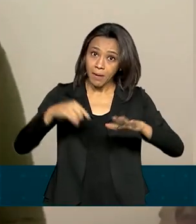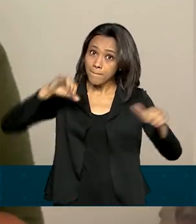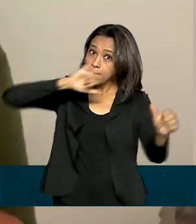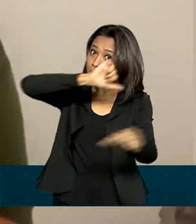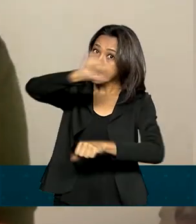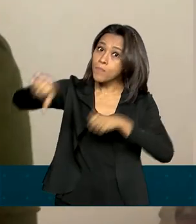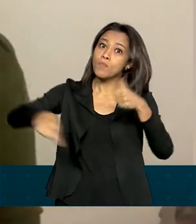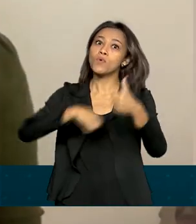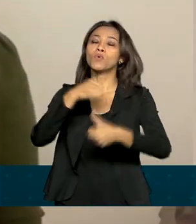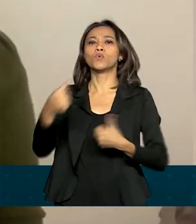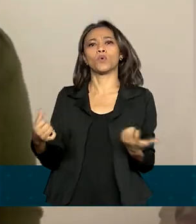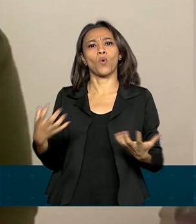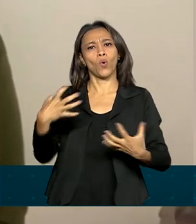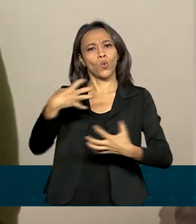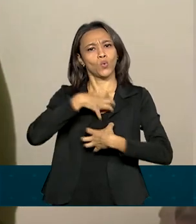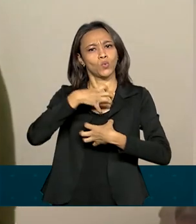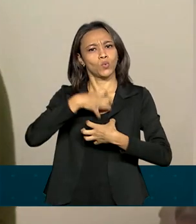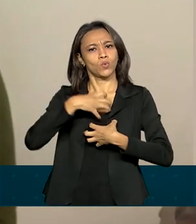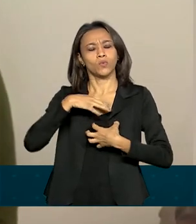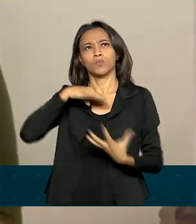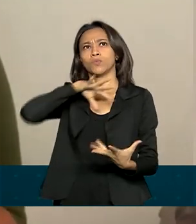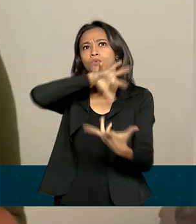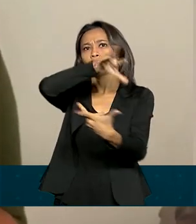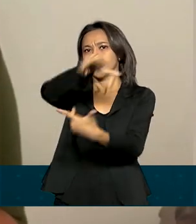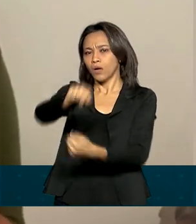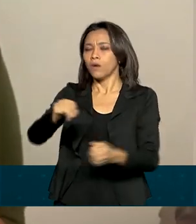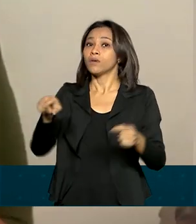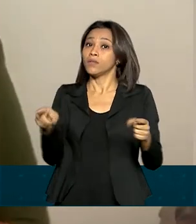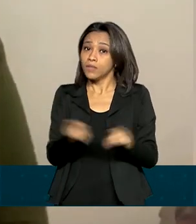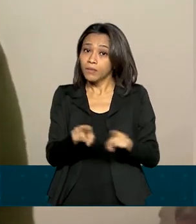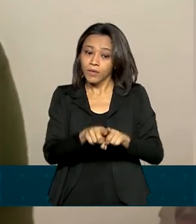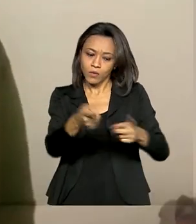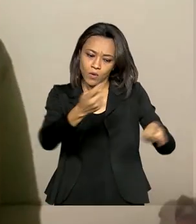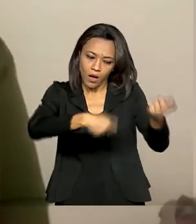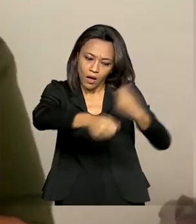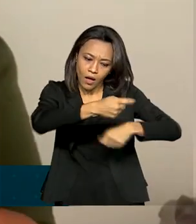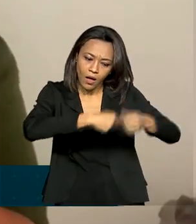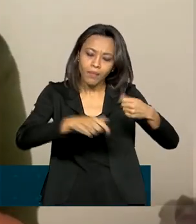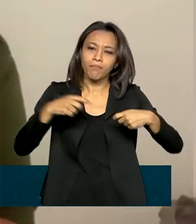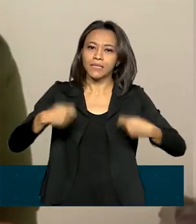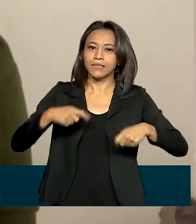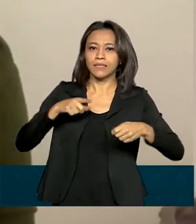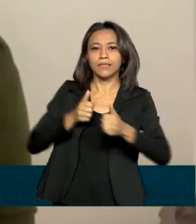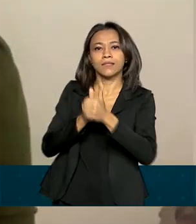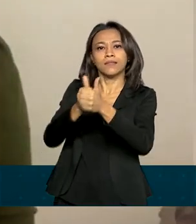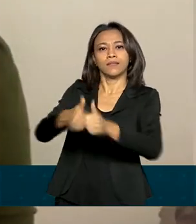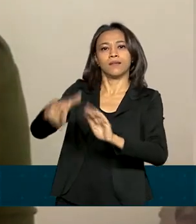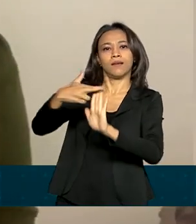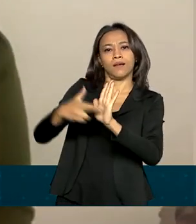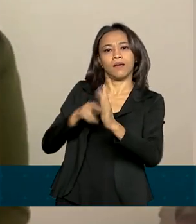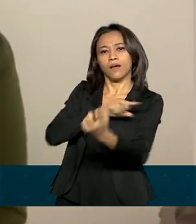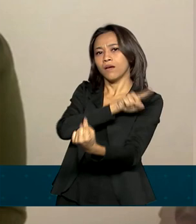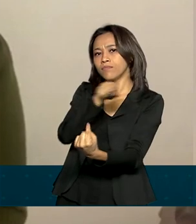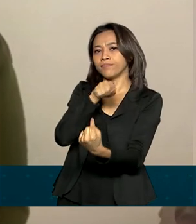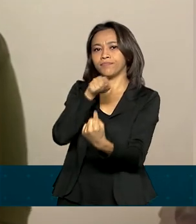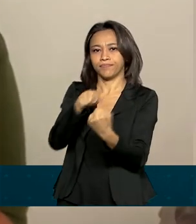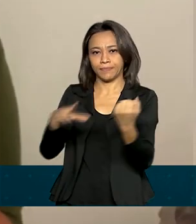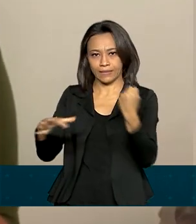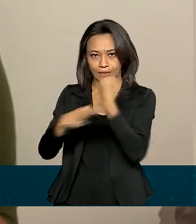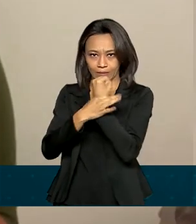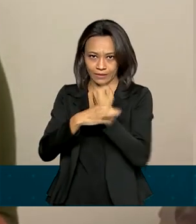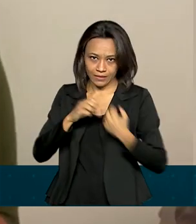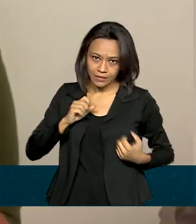a retomada gradual das atividades econômicas deve seguir algumas regras para garantir a segurança de todos.